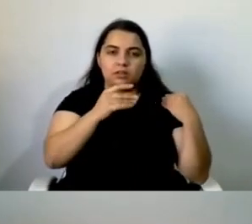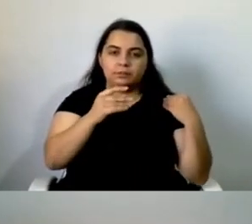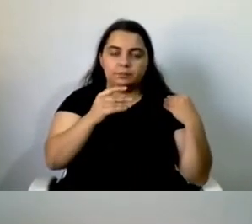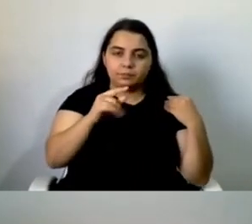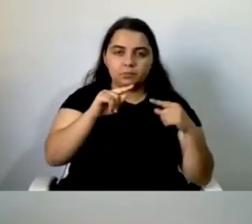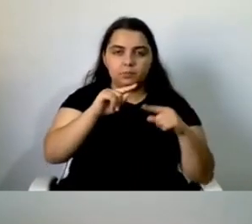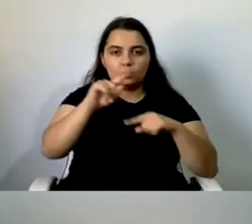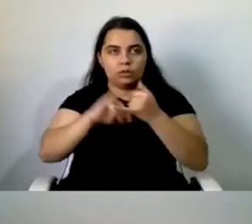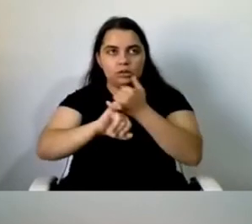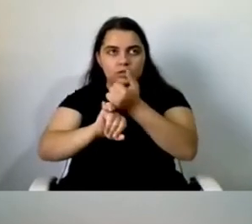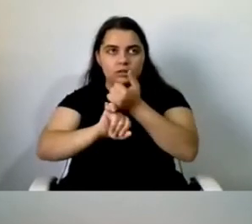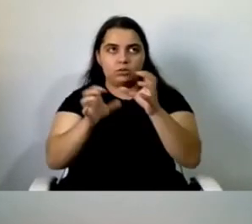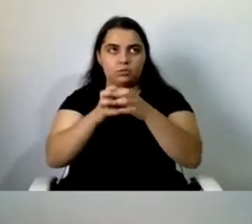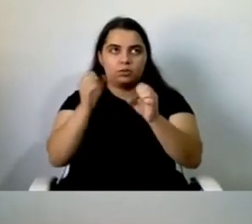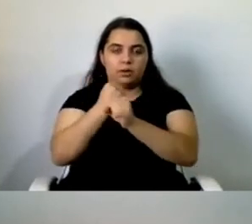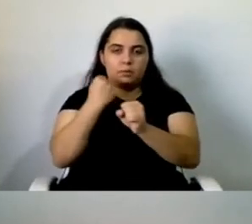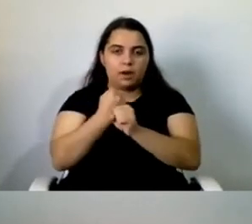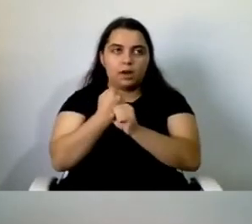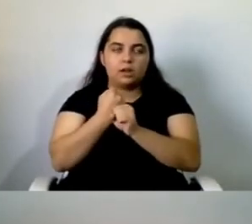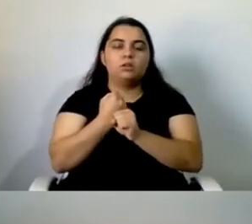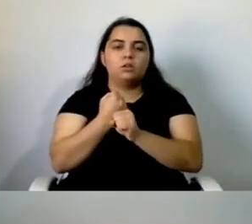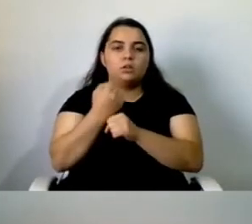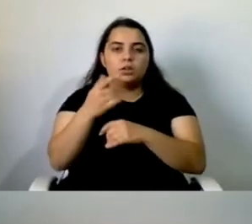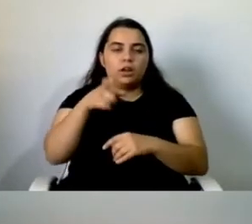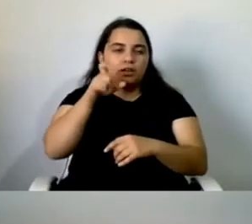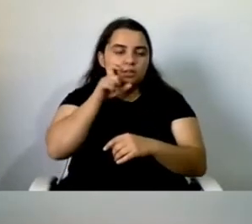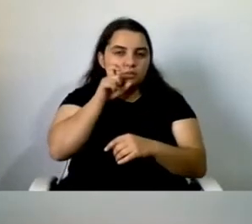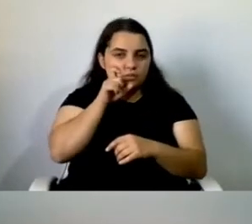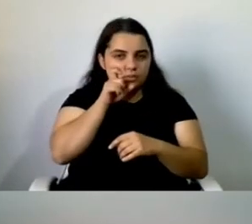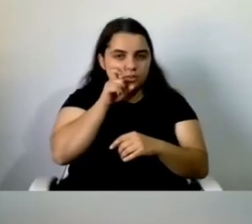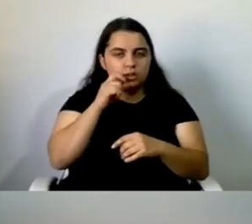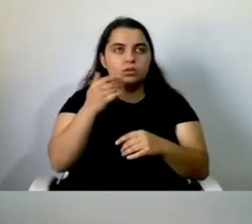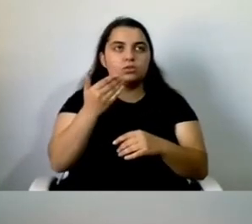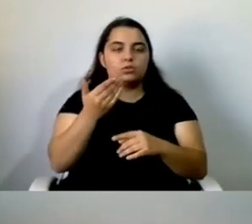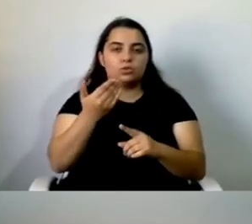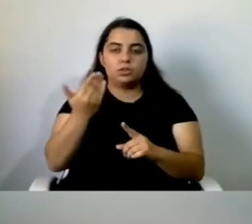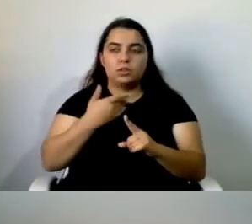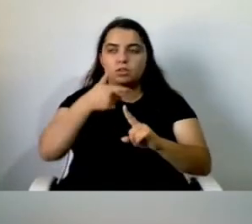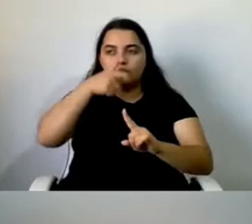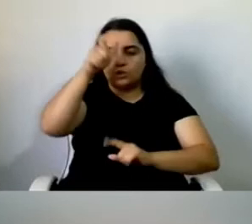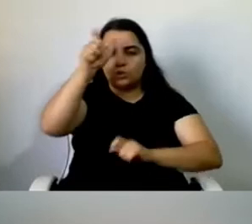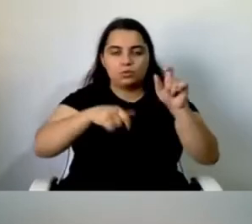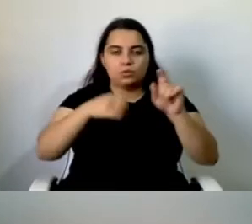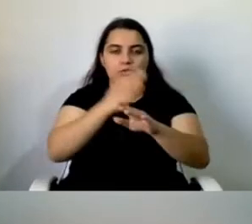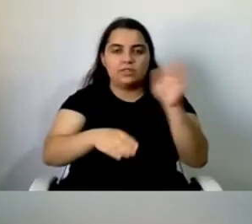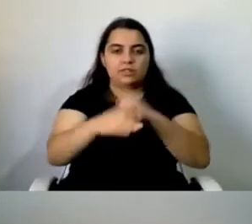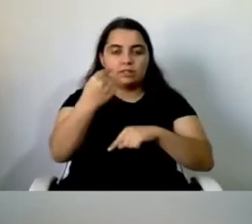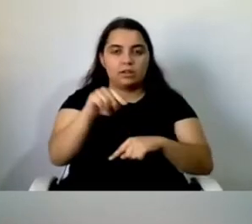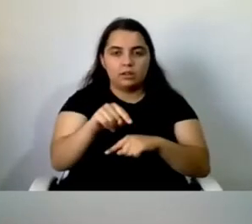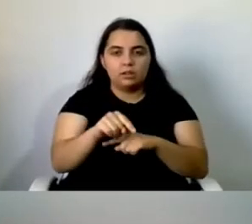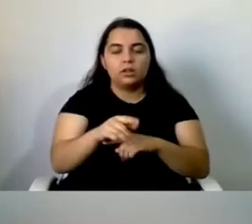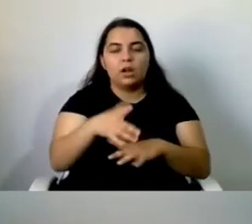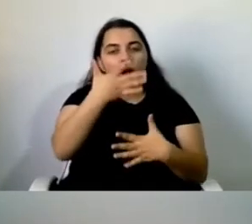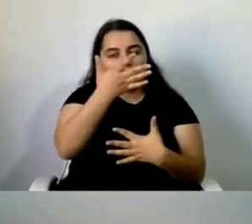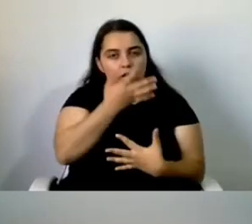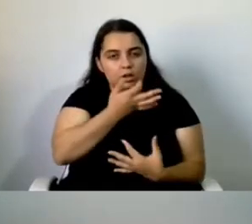órgãos de tutela. É um defensor intransigente na defesa dos direitos das pessoas com deficiência, que continua a acreditar que, no facto de ser